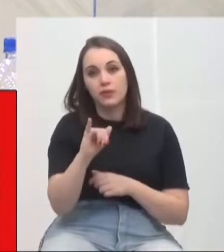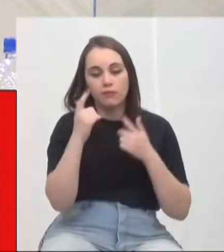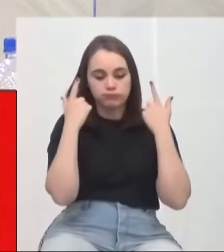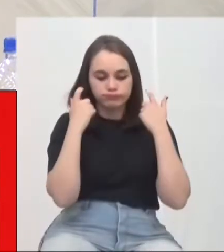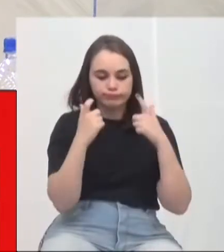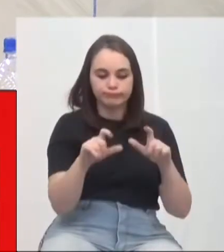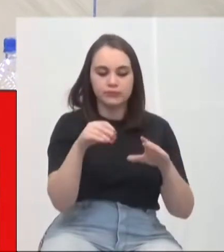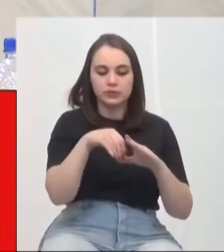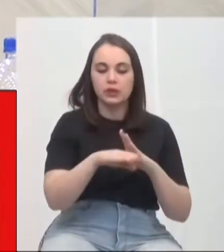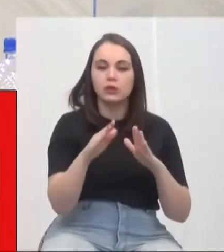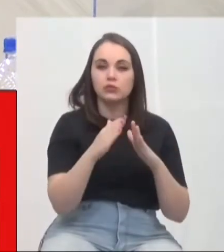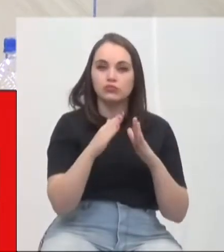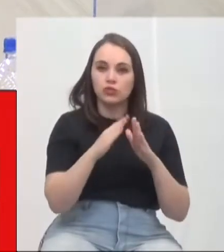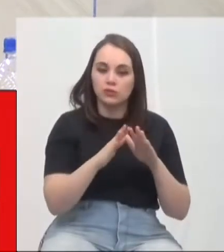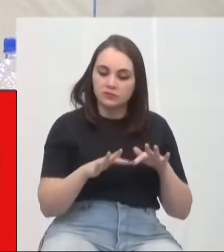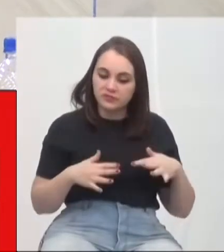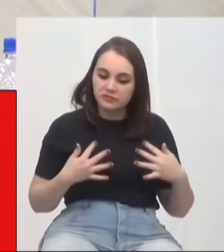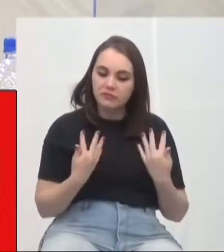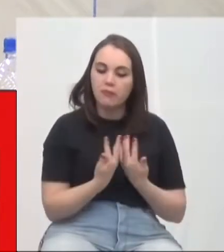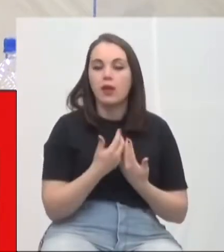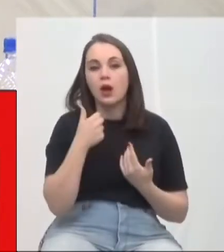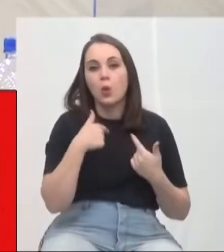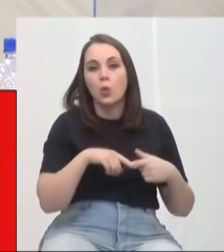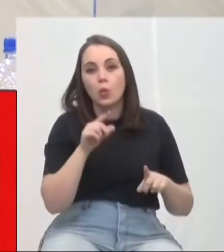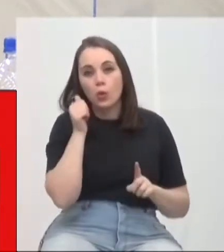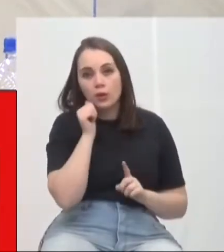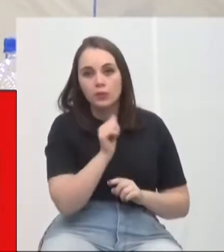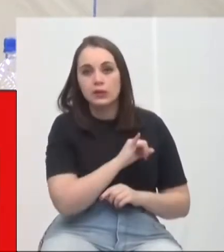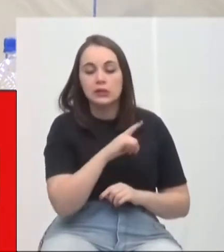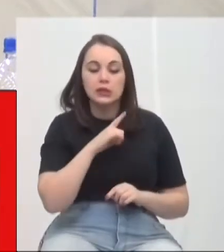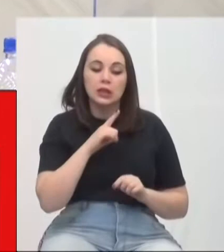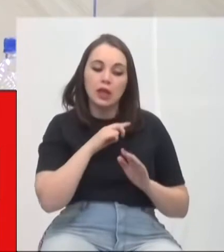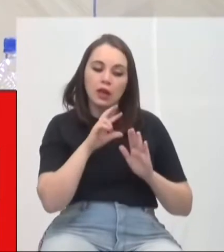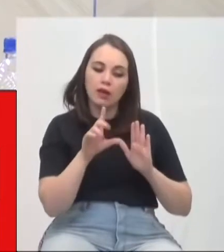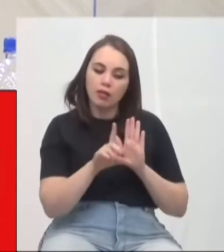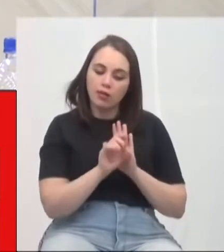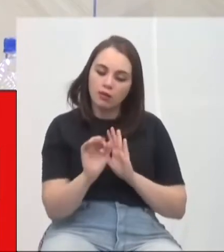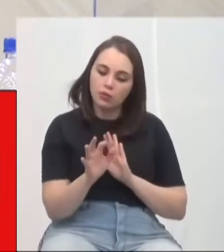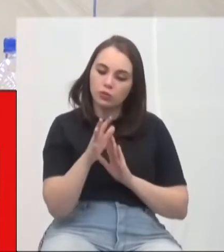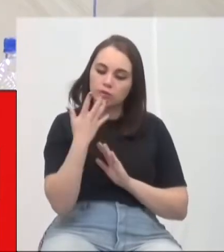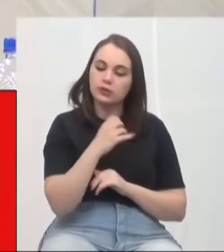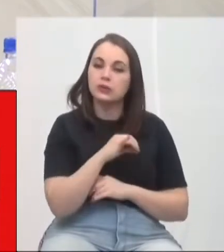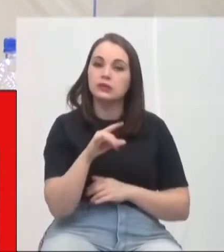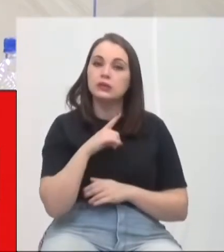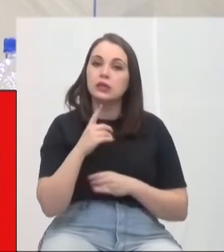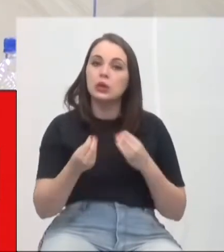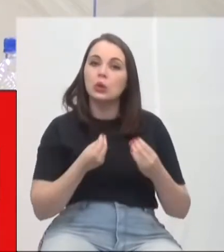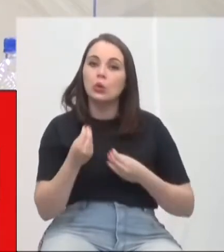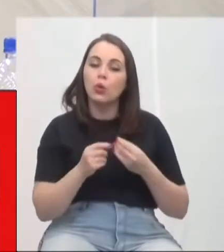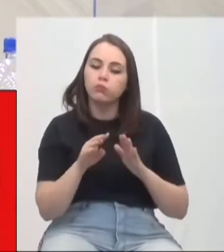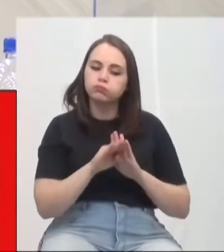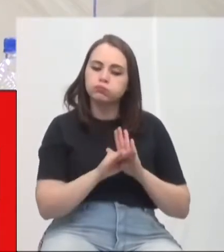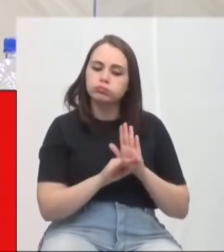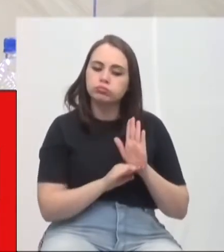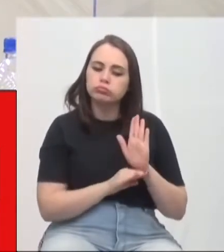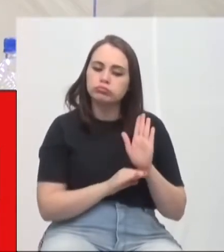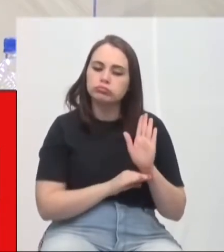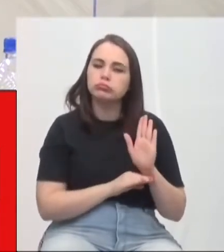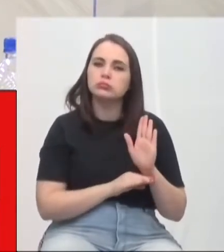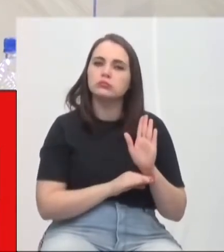intrafamiliar. Se há intenção de regulamentação da lei, em caso havendo qual o cronograma para a